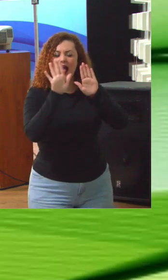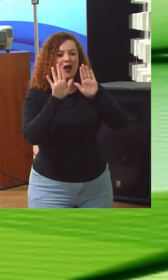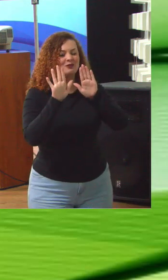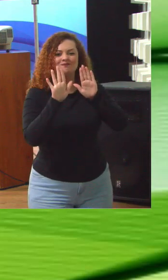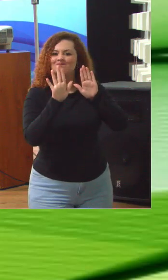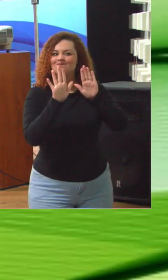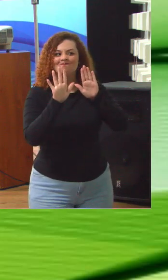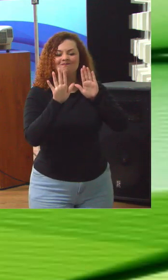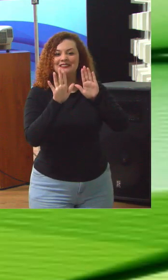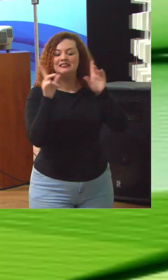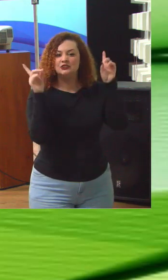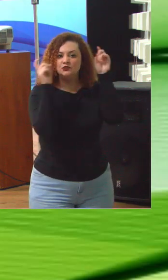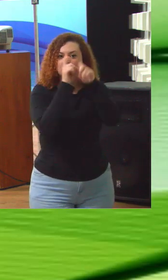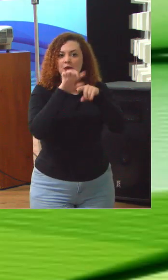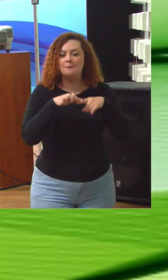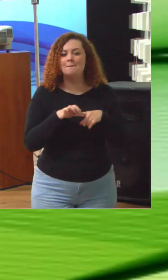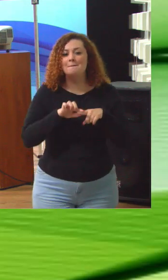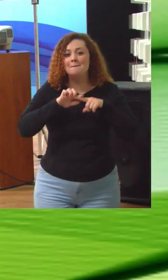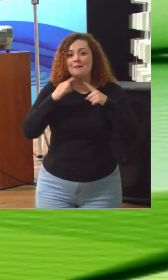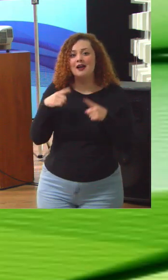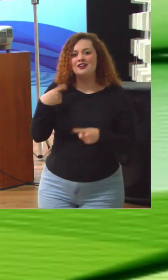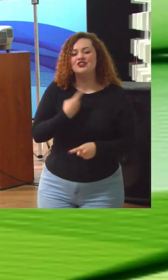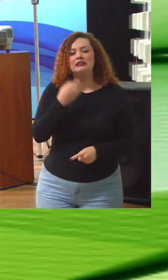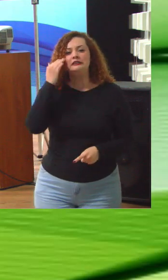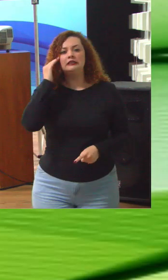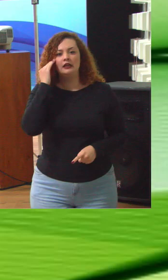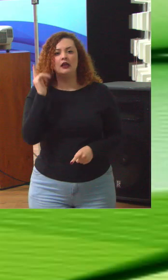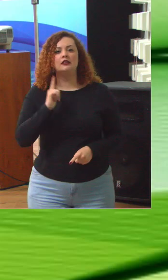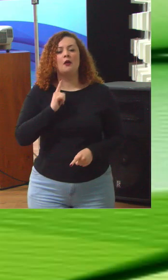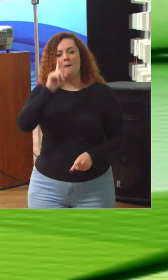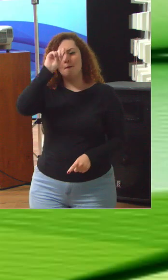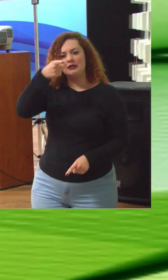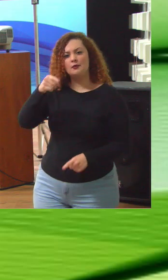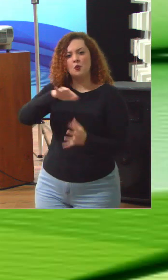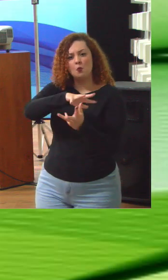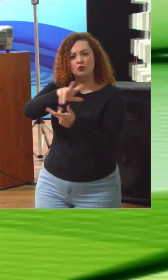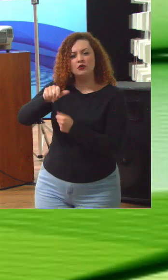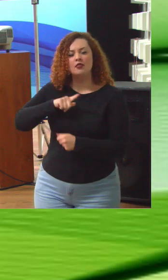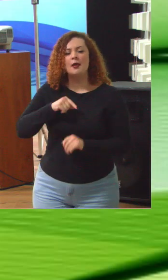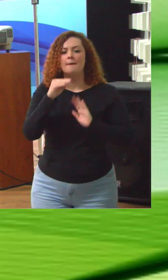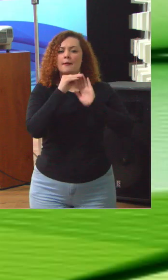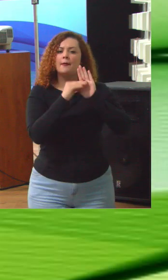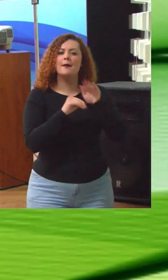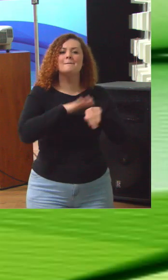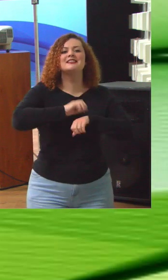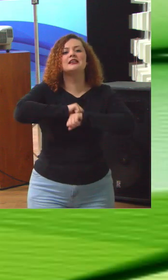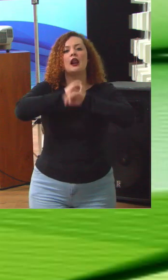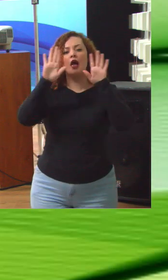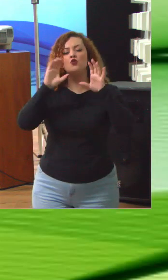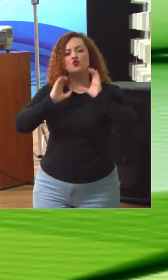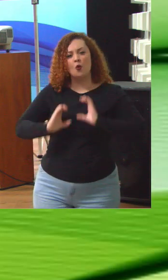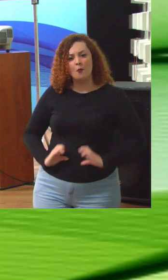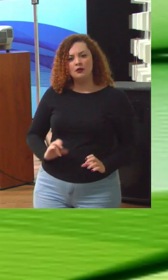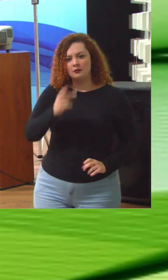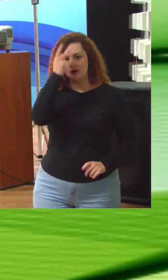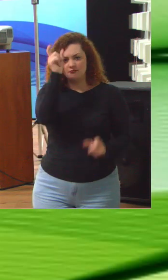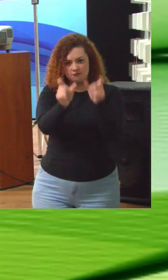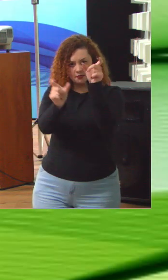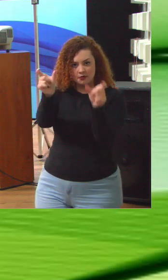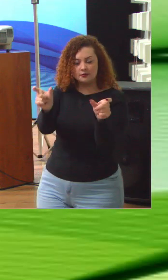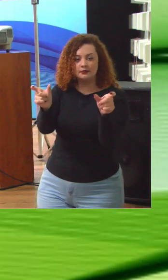Mas nós entendemos que havia um movimento mundial no sentido de ter parâmetros mais claros de comportamento das pessoas,